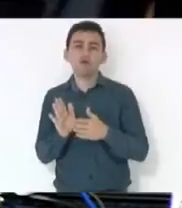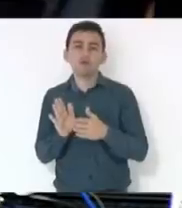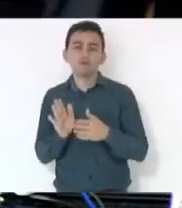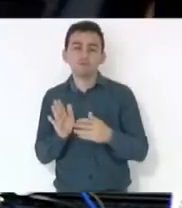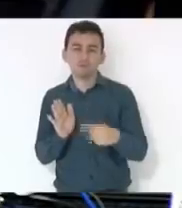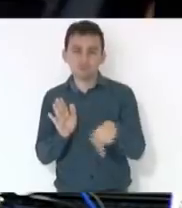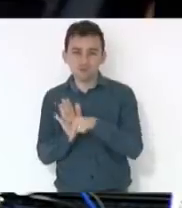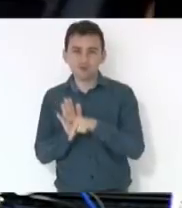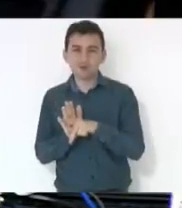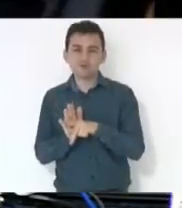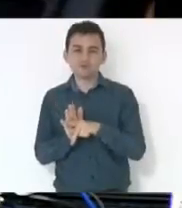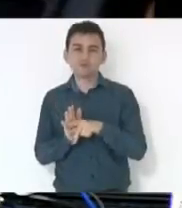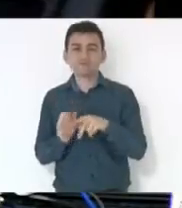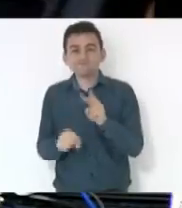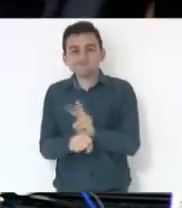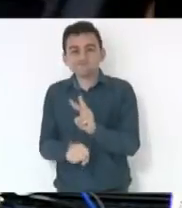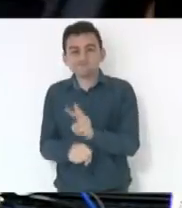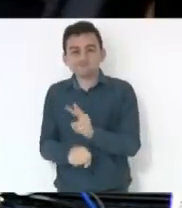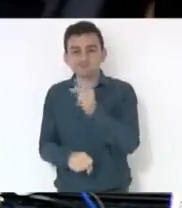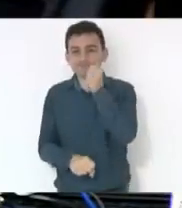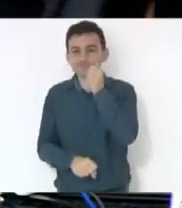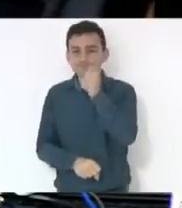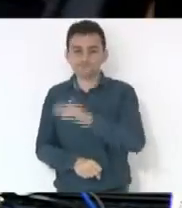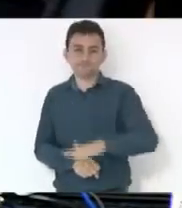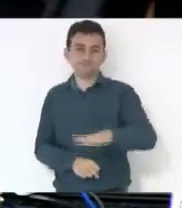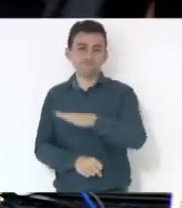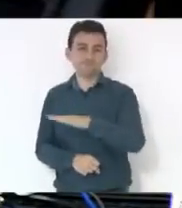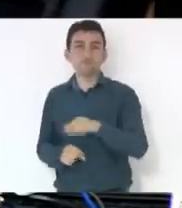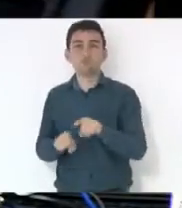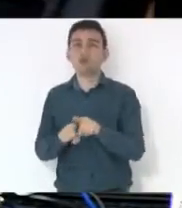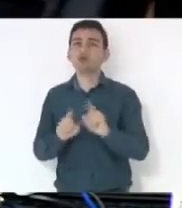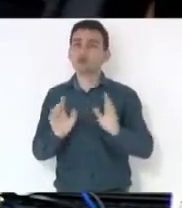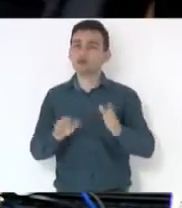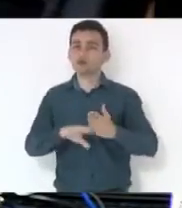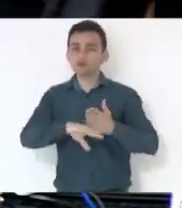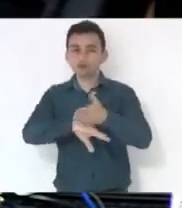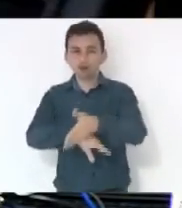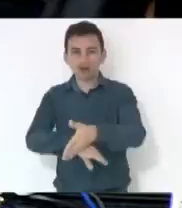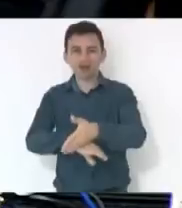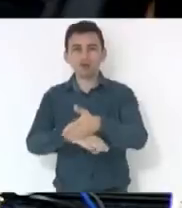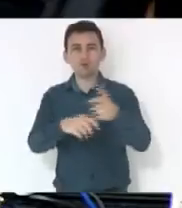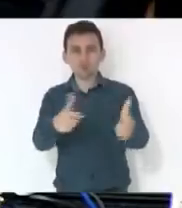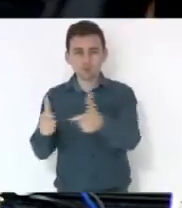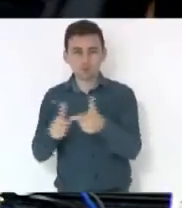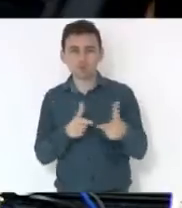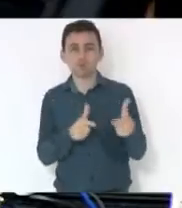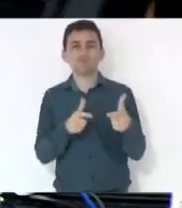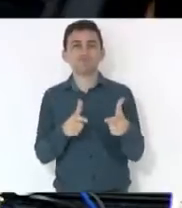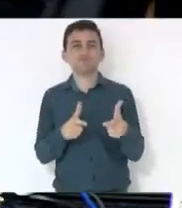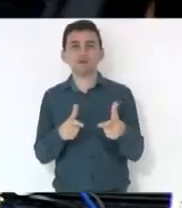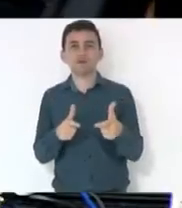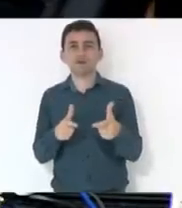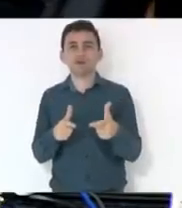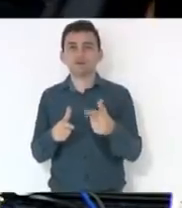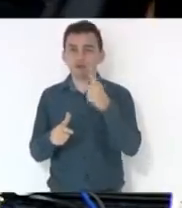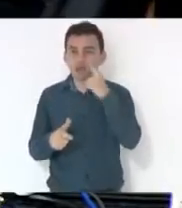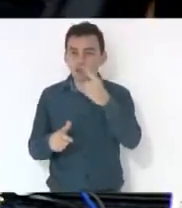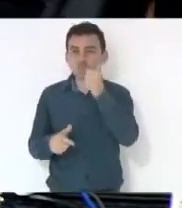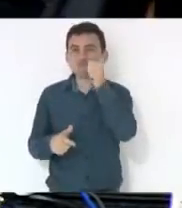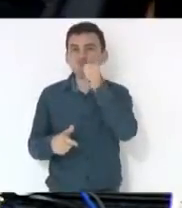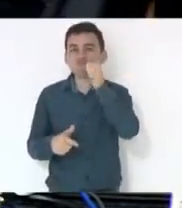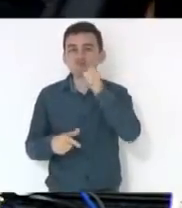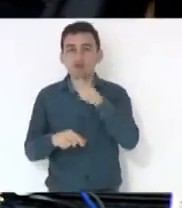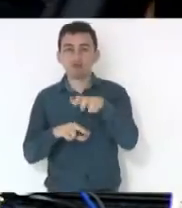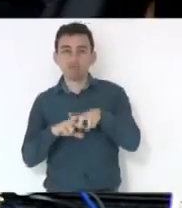proteção efetivamente às mulheres, de você se entrar em vários dos órgãos, deputada Ana Paula Lima, você vê que a figura da recepcionista